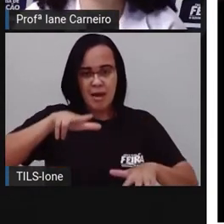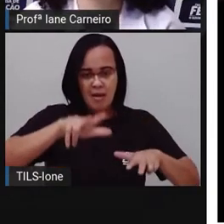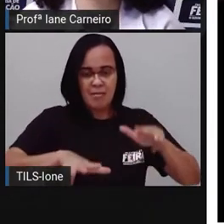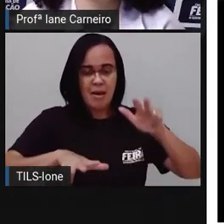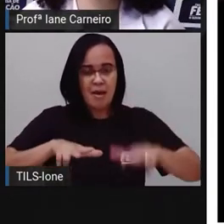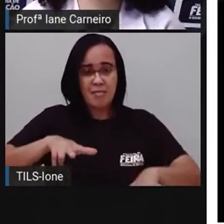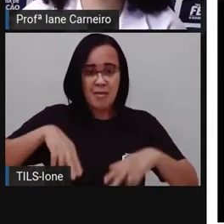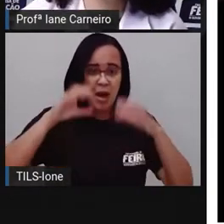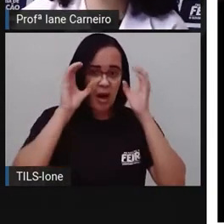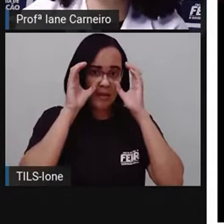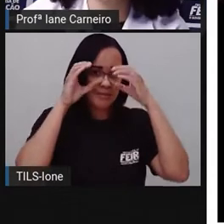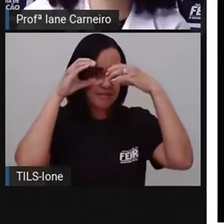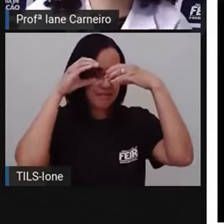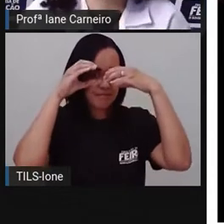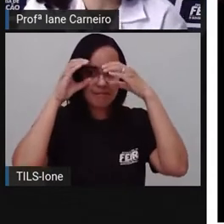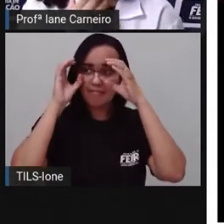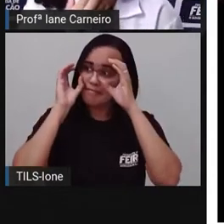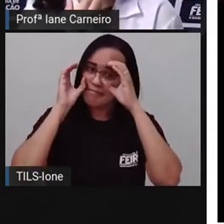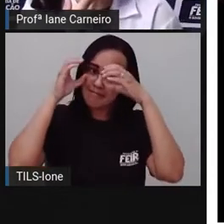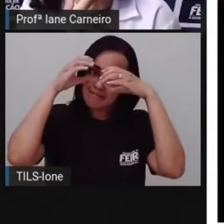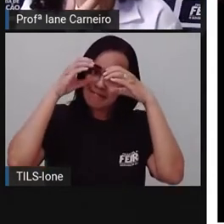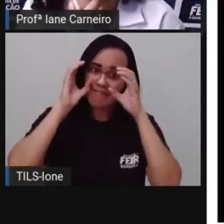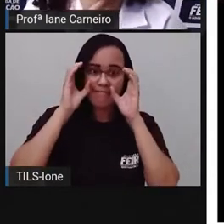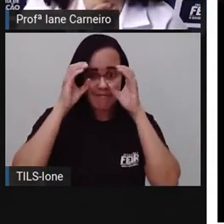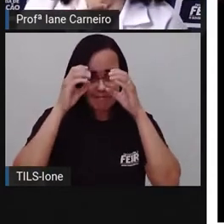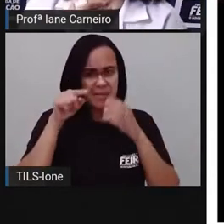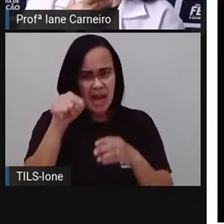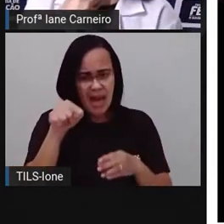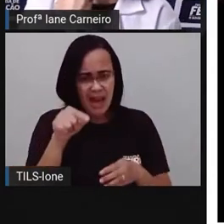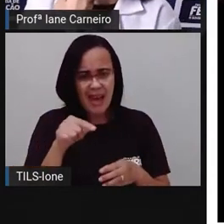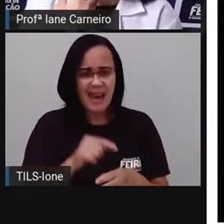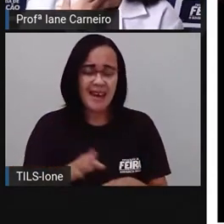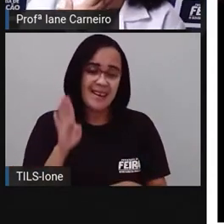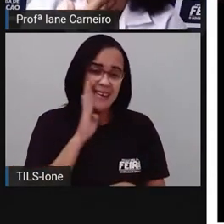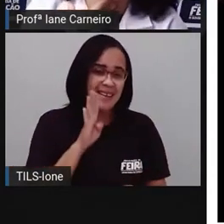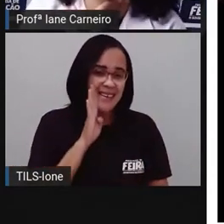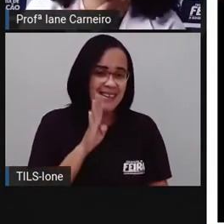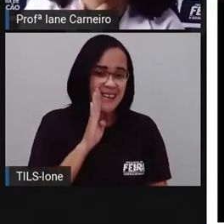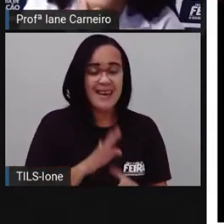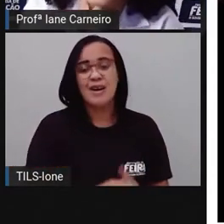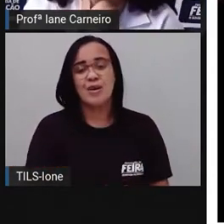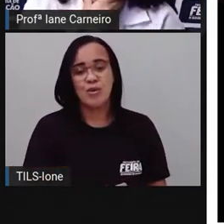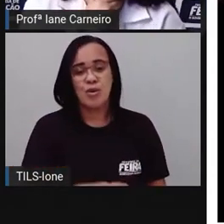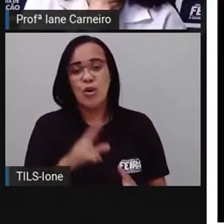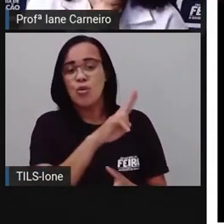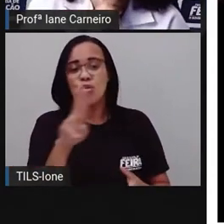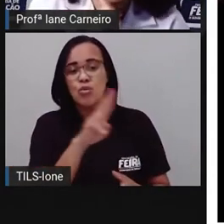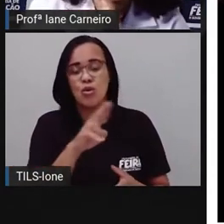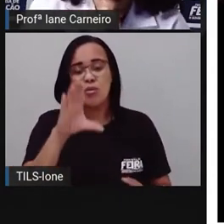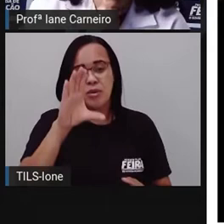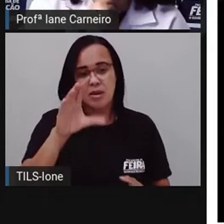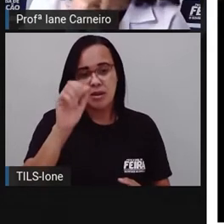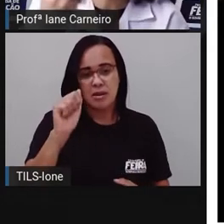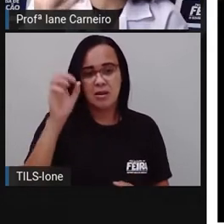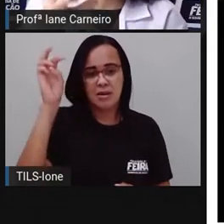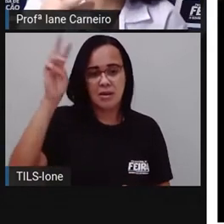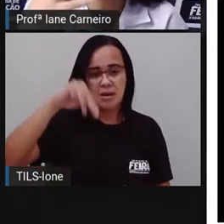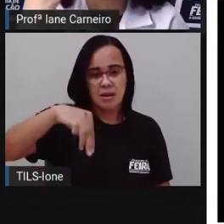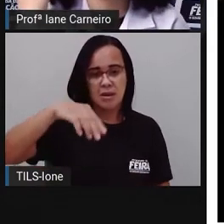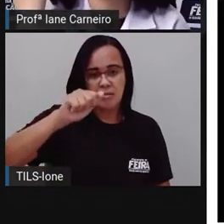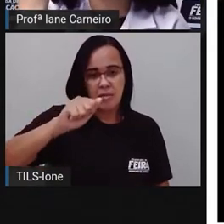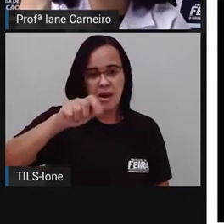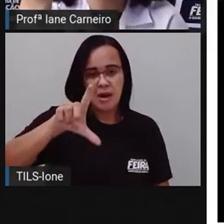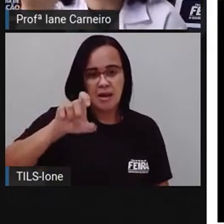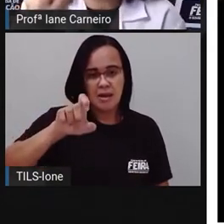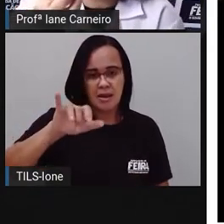Camaleão, né? Então, é um bichinho que é interessante, né? Que Ruth Rocha fala sobre ele, porque ele é um bichinho que na natureza ele